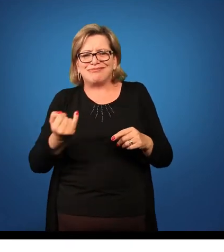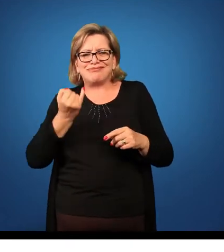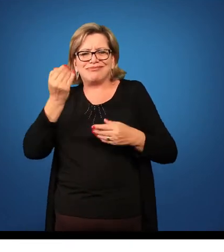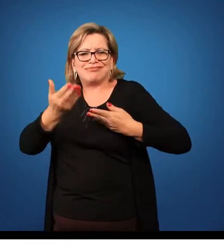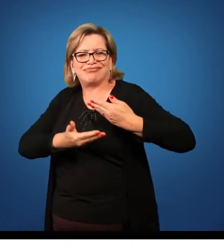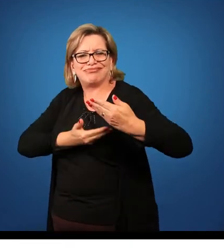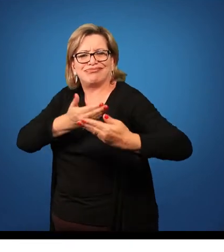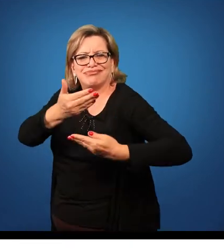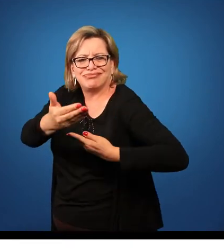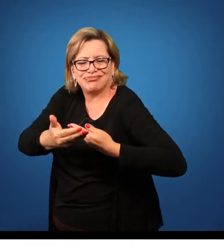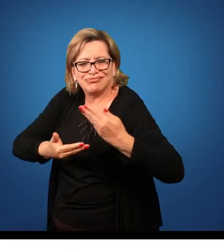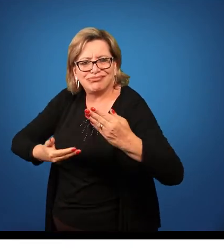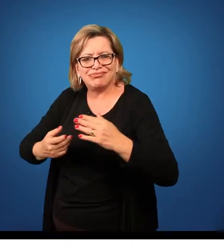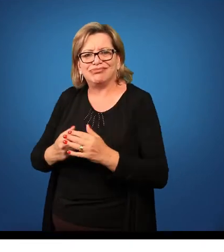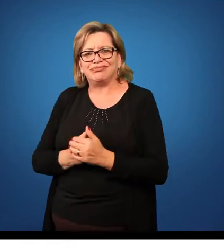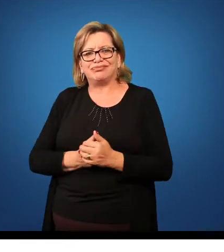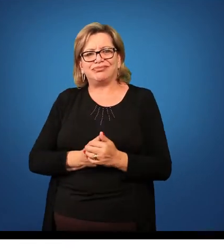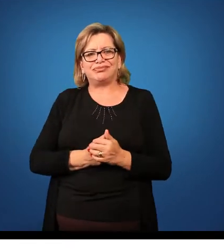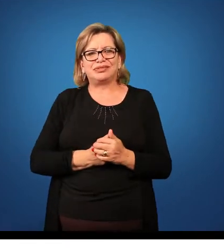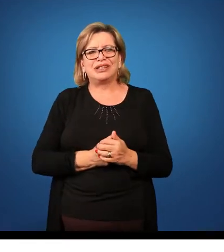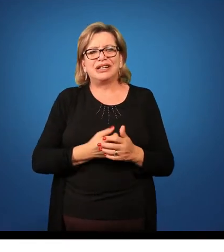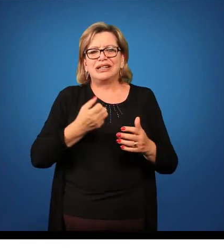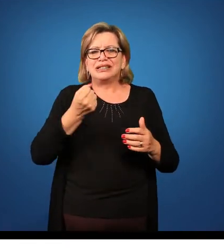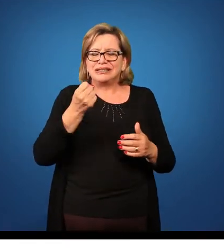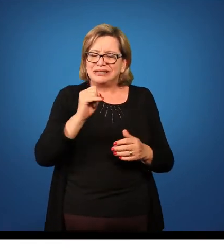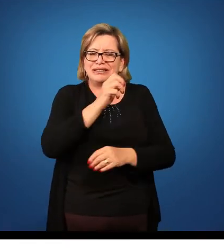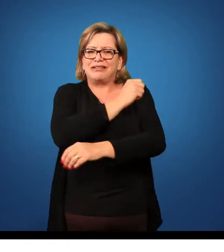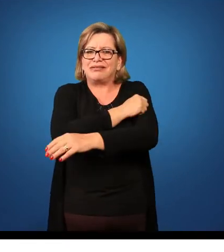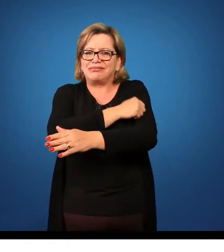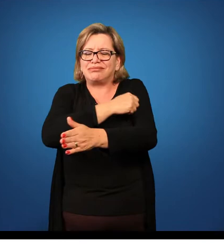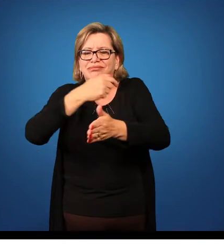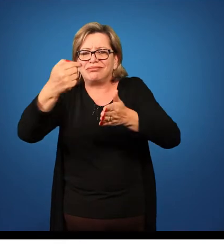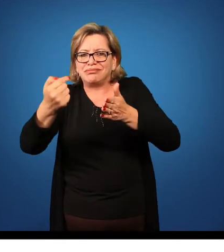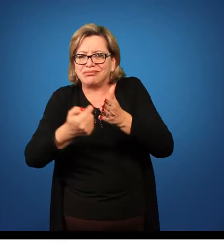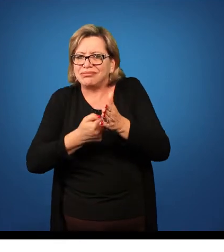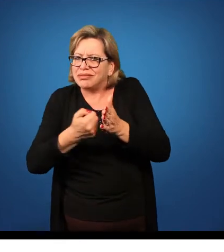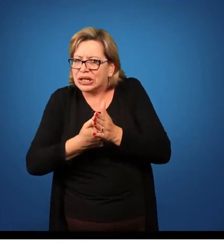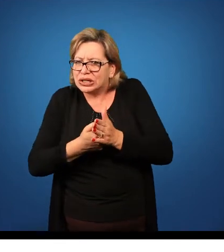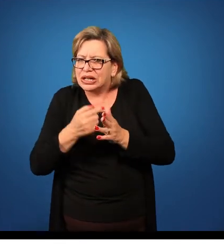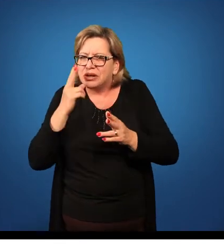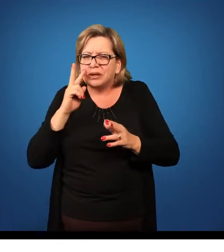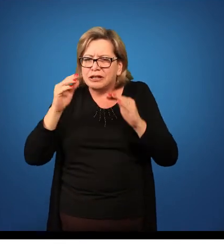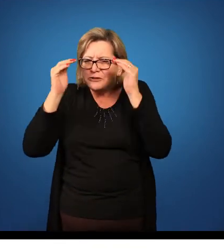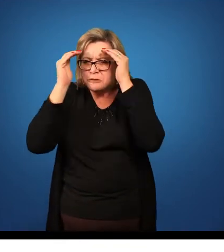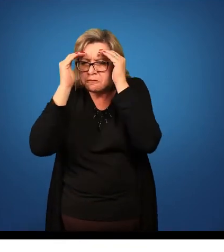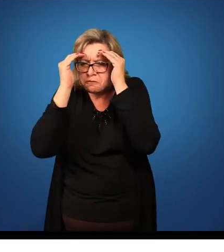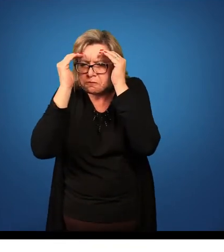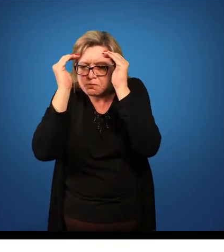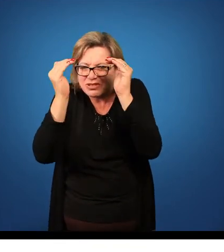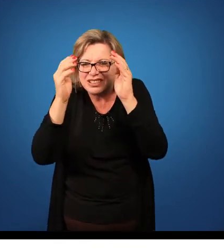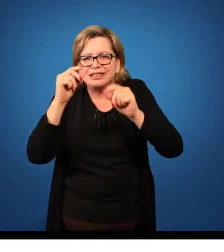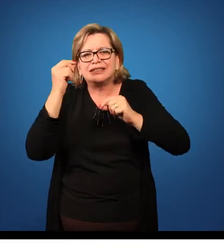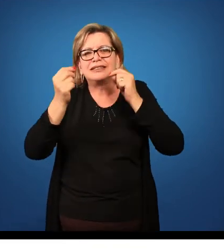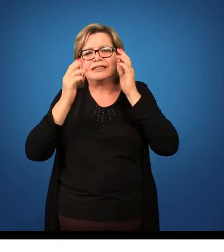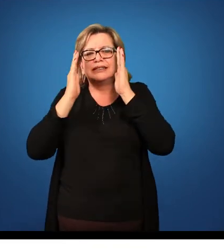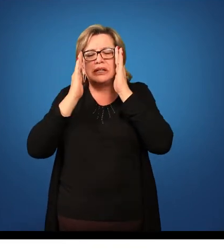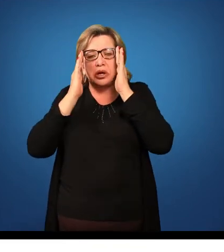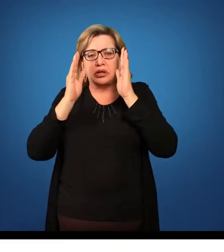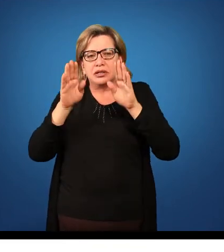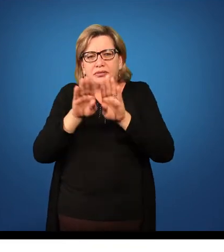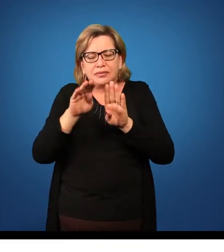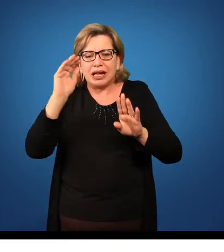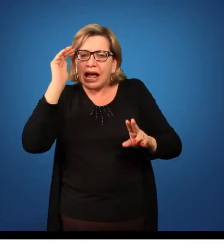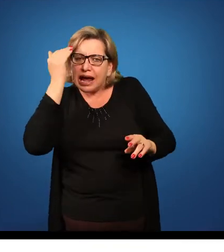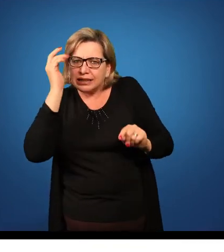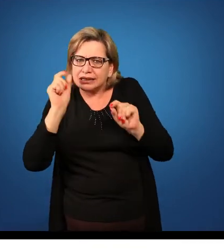assunto claramente. Quando o aluno fizer uma pergunta, então preste atenção na pergunta que ele está fazendo. Então preste atenção e